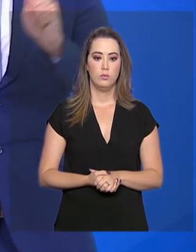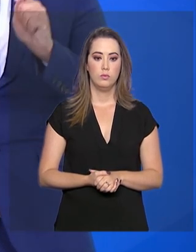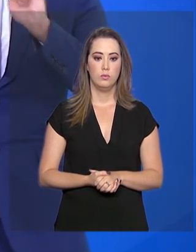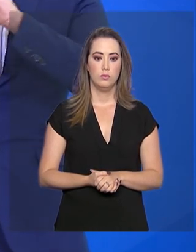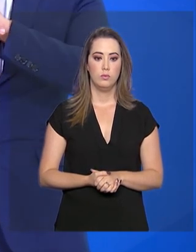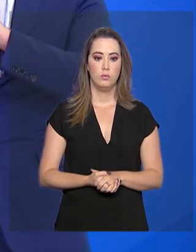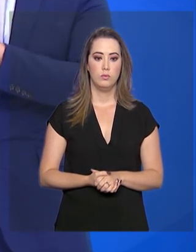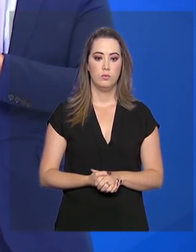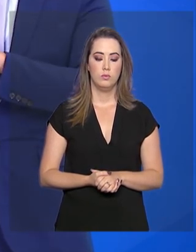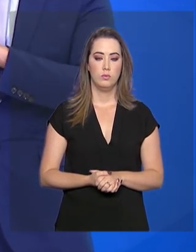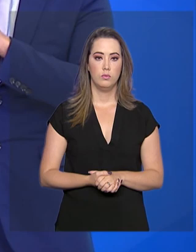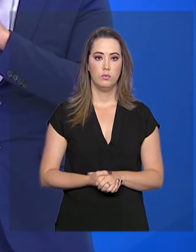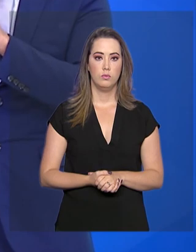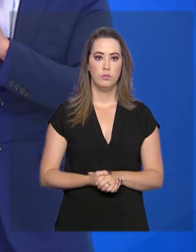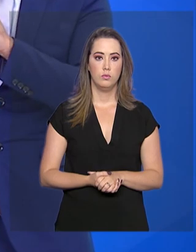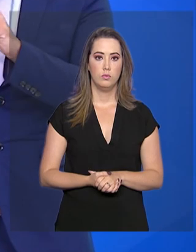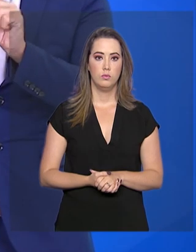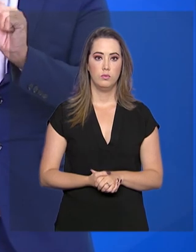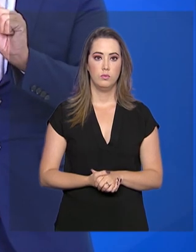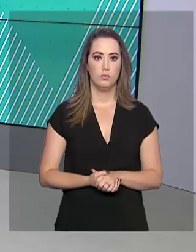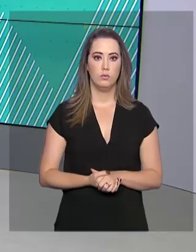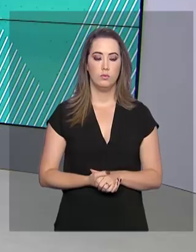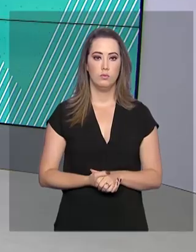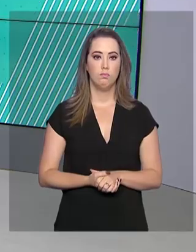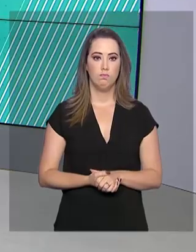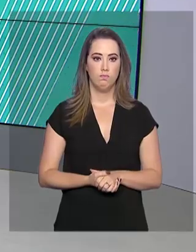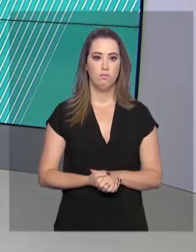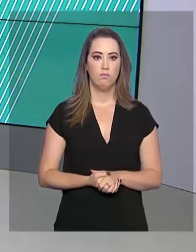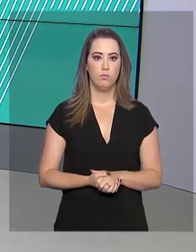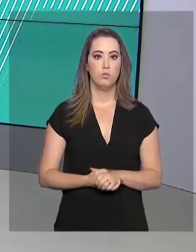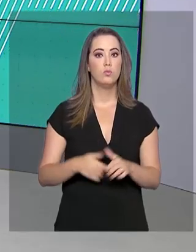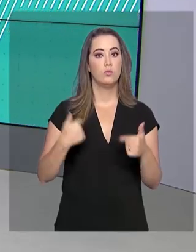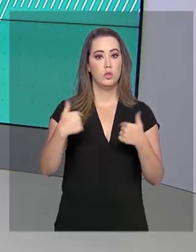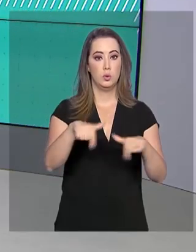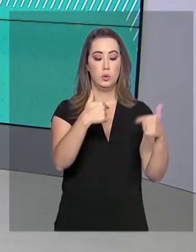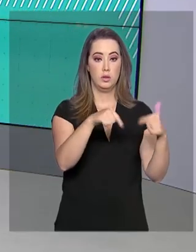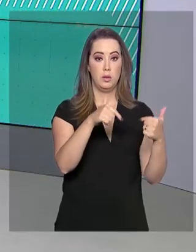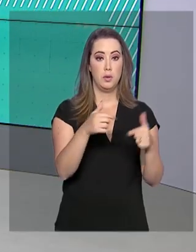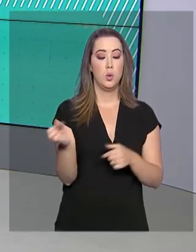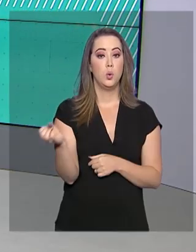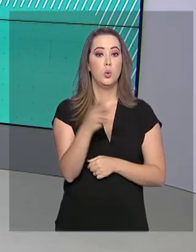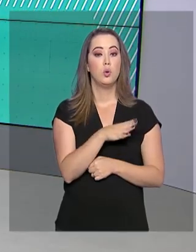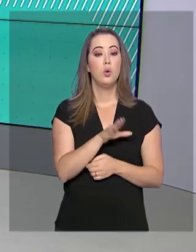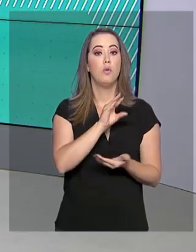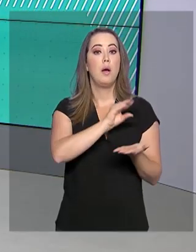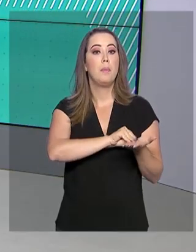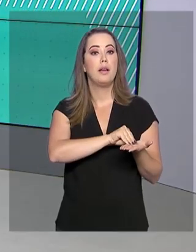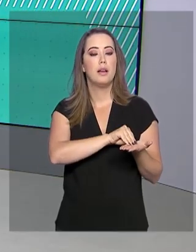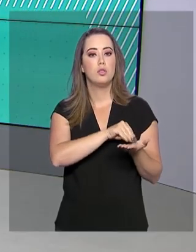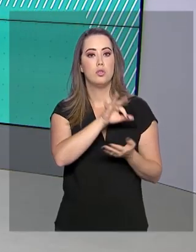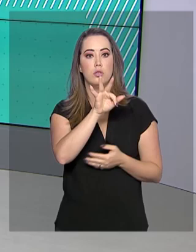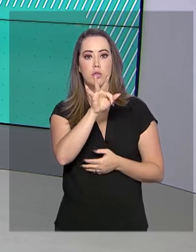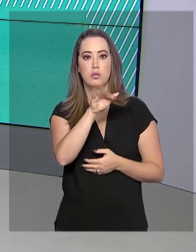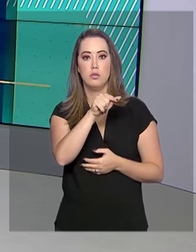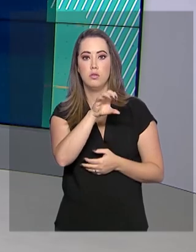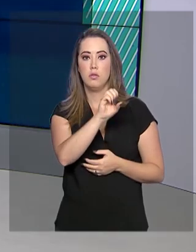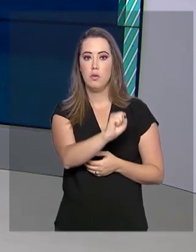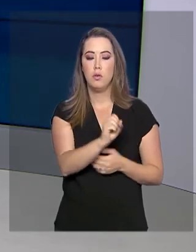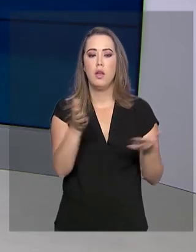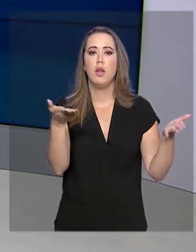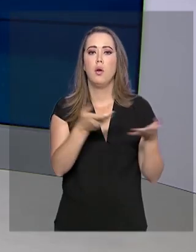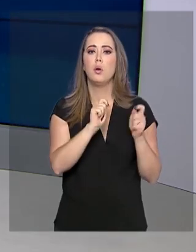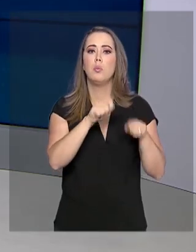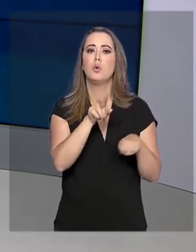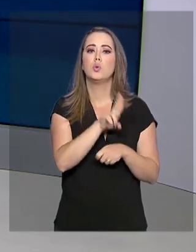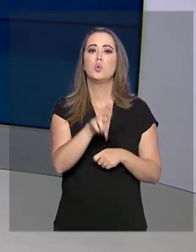Nós sabemos remar com o vento contra também. O trabalhador ganha um novo aplicativo para o FGTS e agora